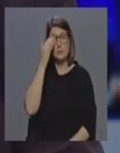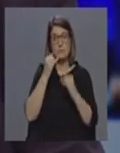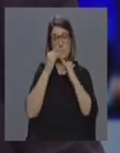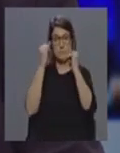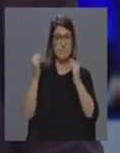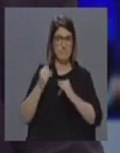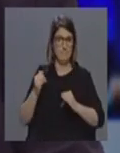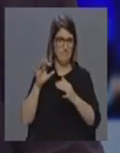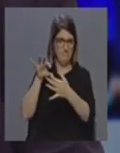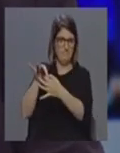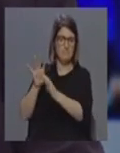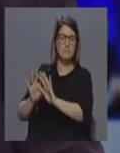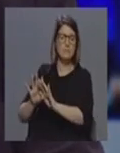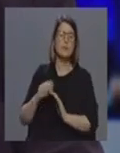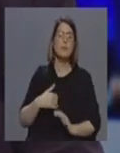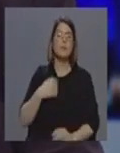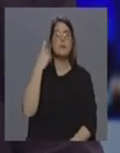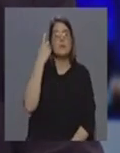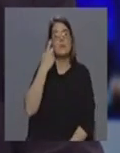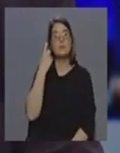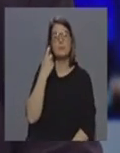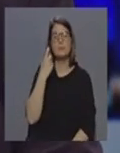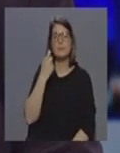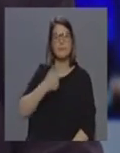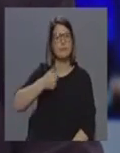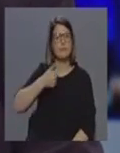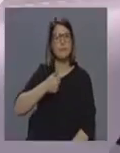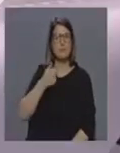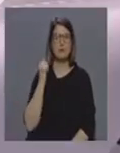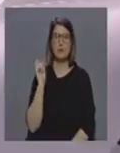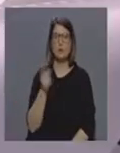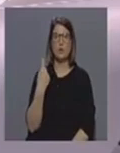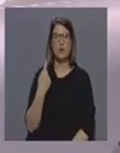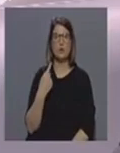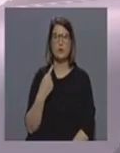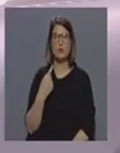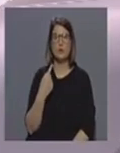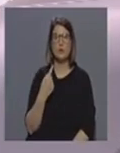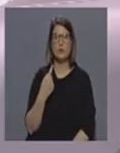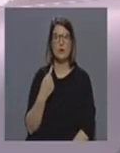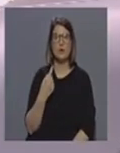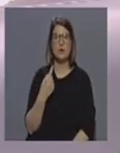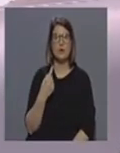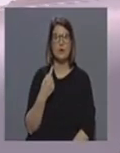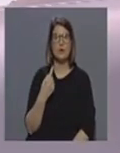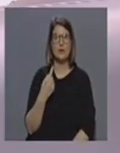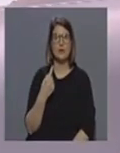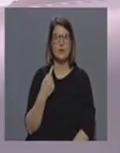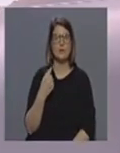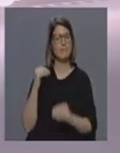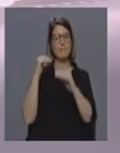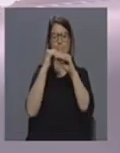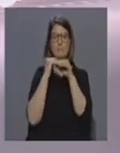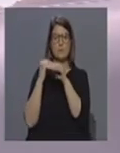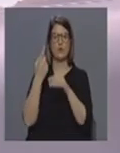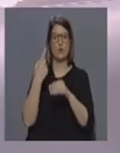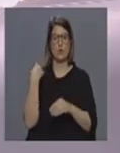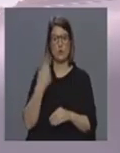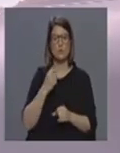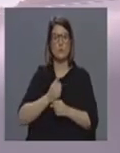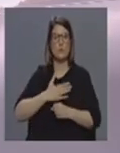eu acho que temos que partir de um princípio sempre que é que estamos todos no mesmo barco e portanto nós profissionais de saúde